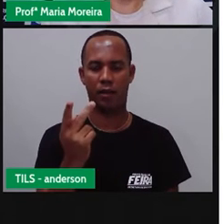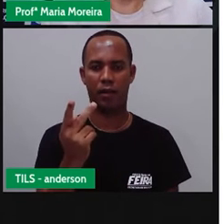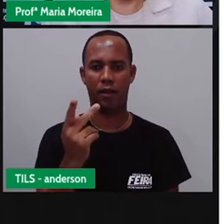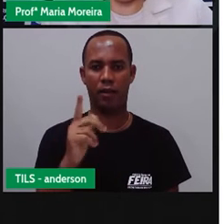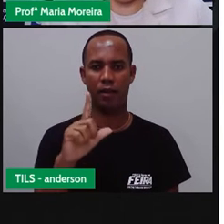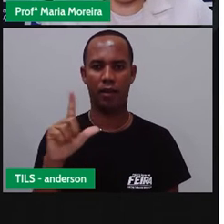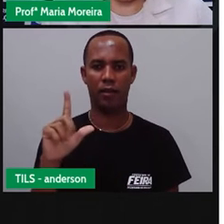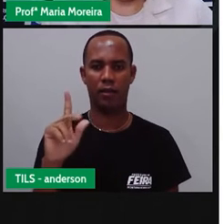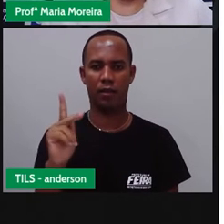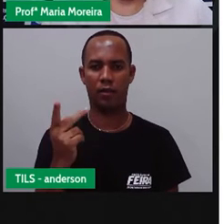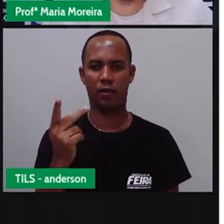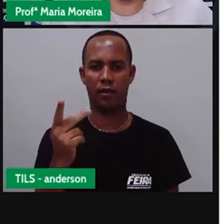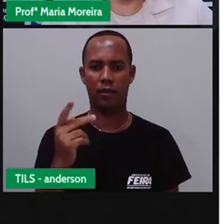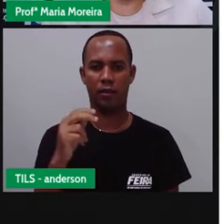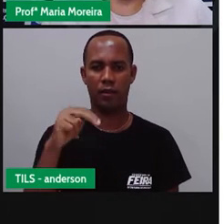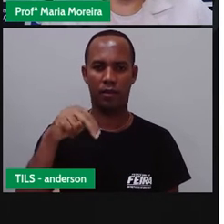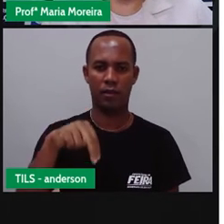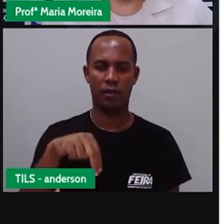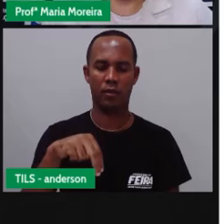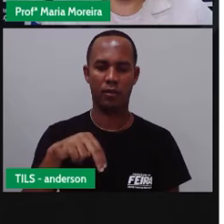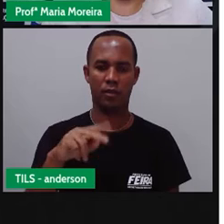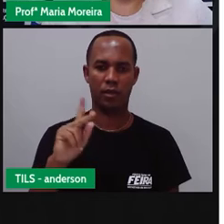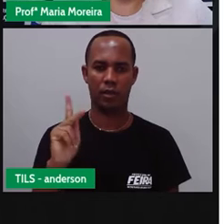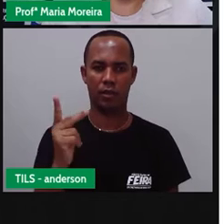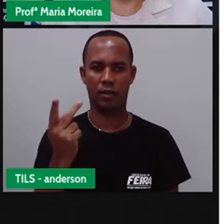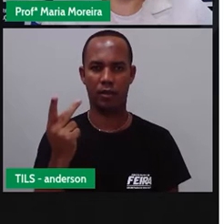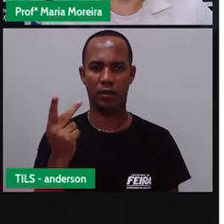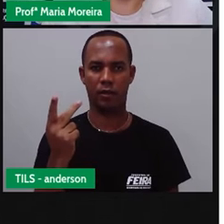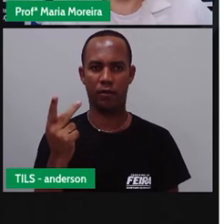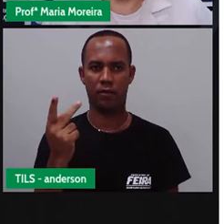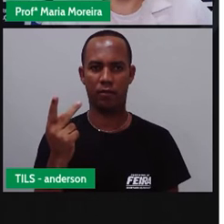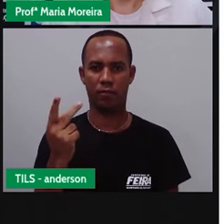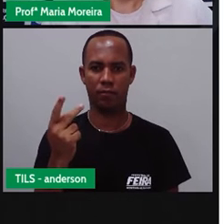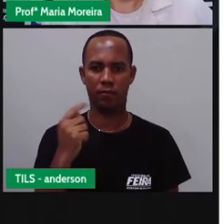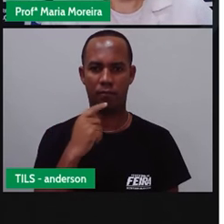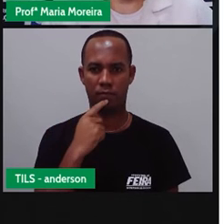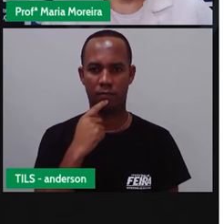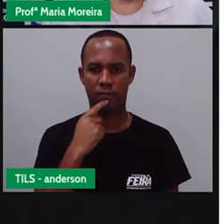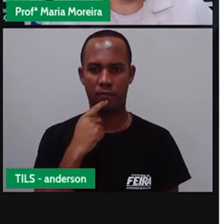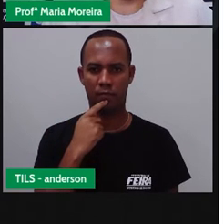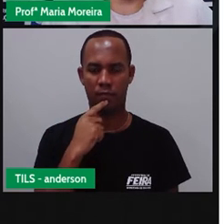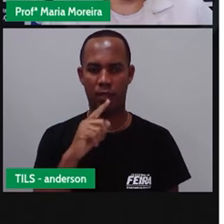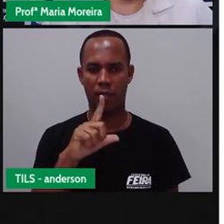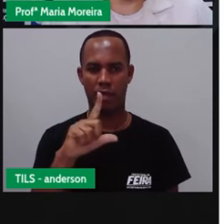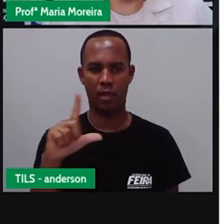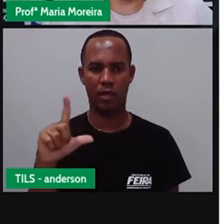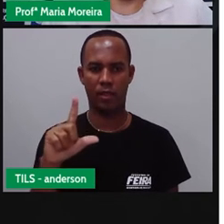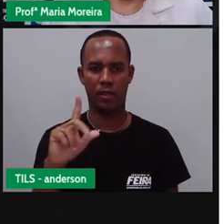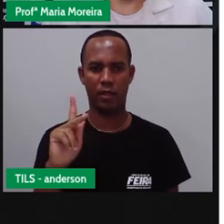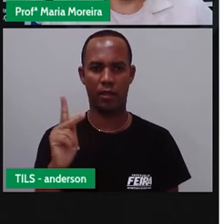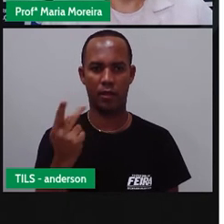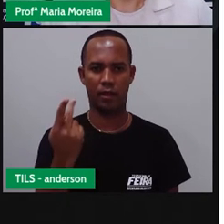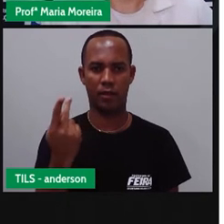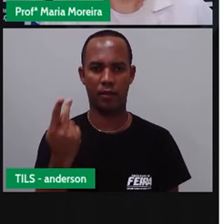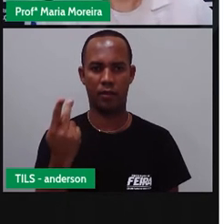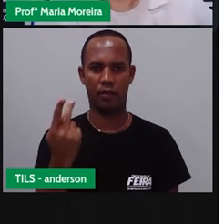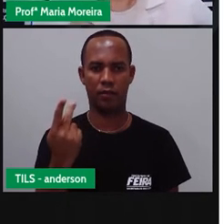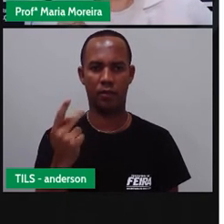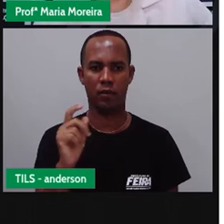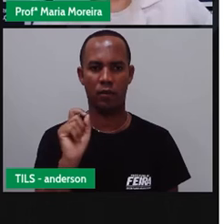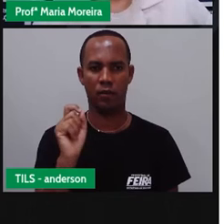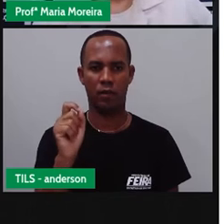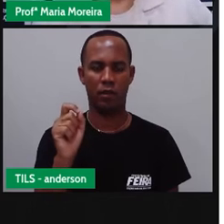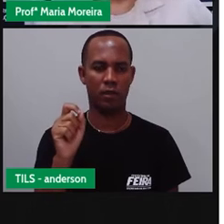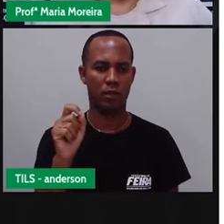CH, O NH, IN, IN, IN, E o LH, I, I, I. São